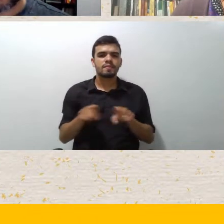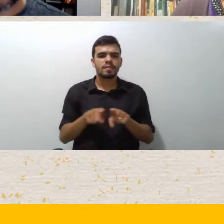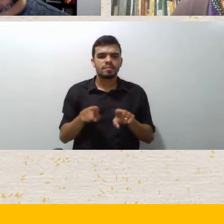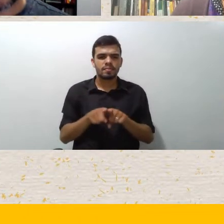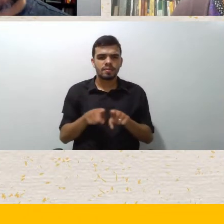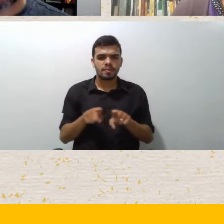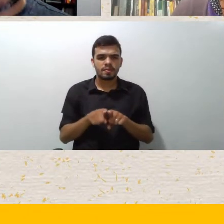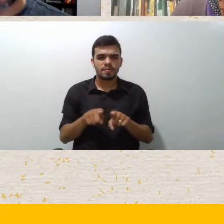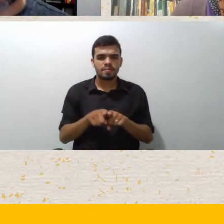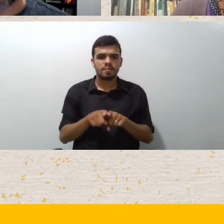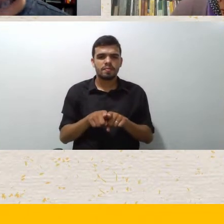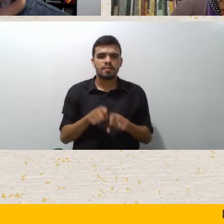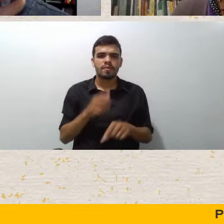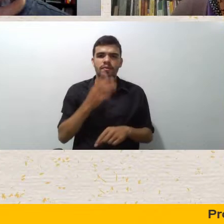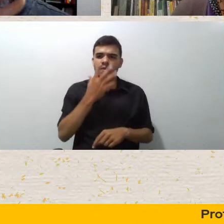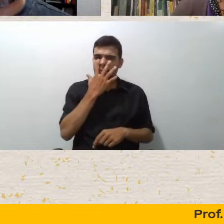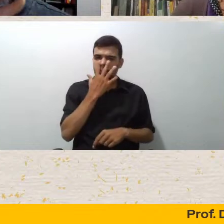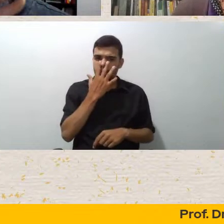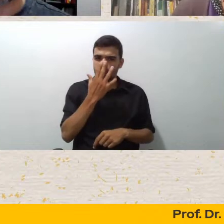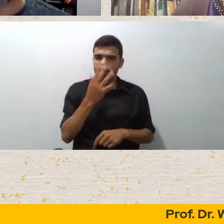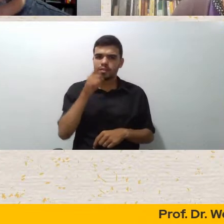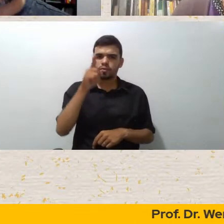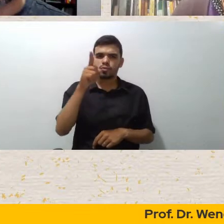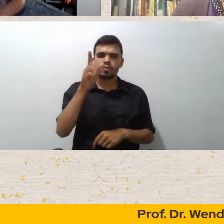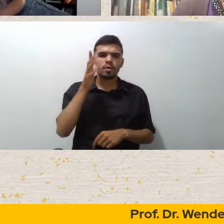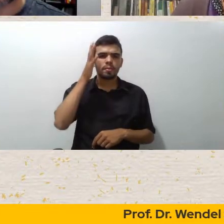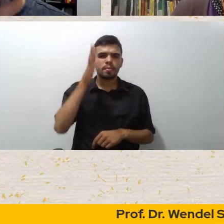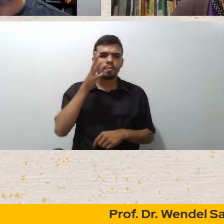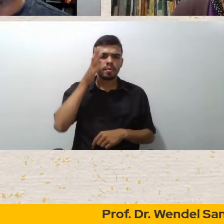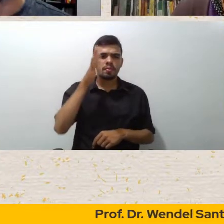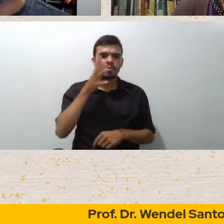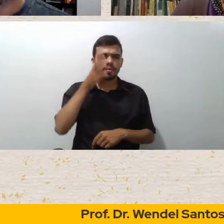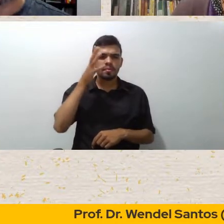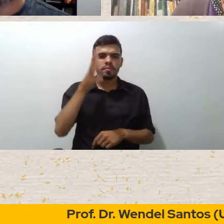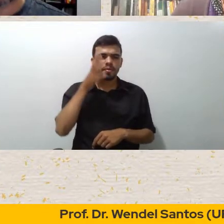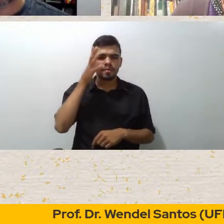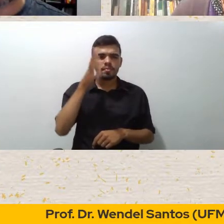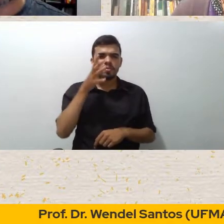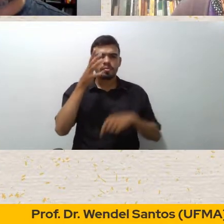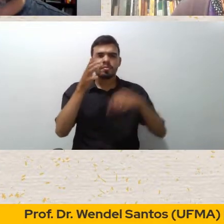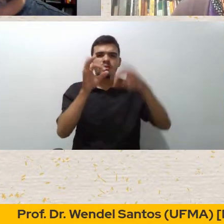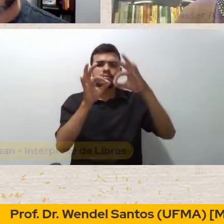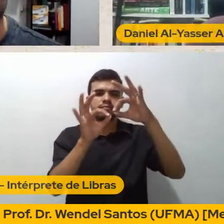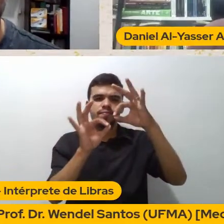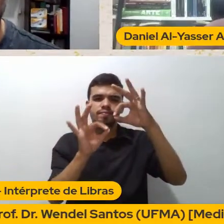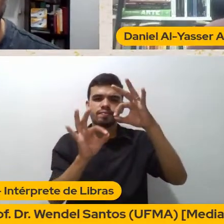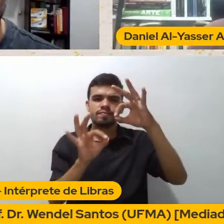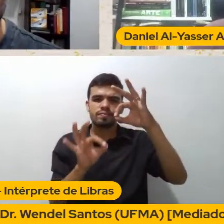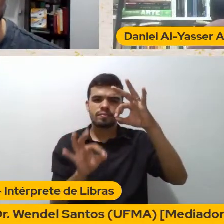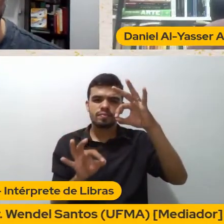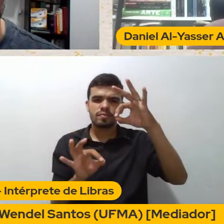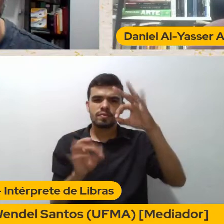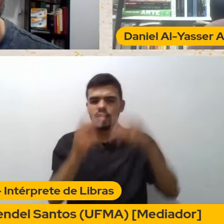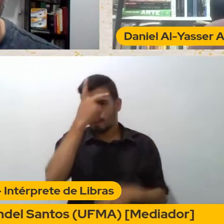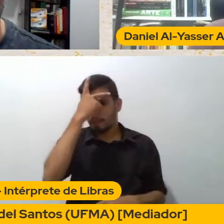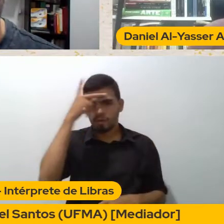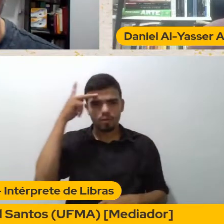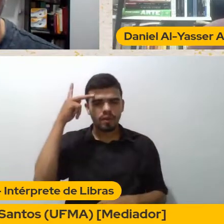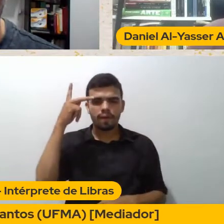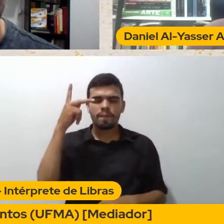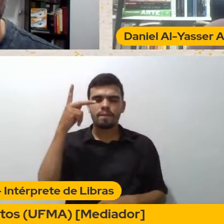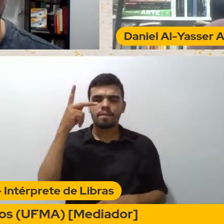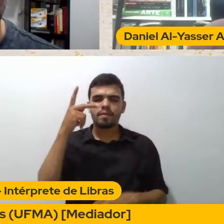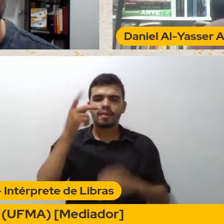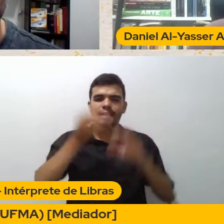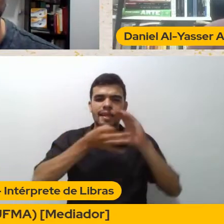Ao longo Da sua fala Eu fui Fui vendo Assim Para quem faz Crítica literária Sei lá